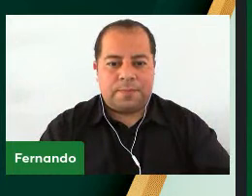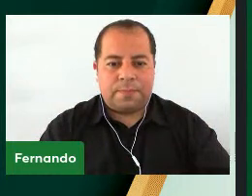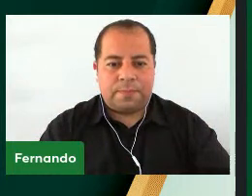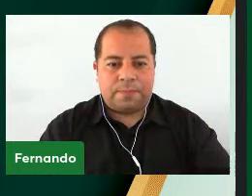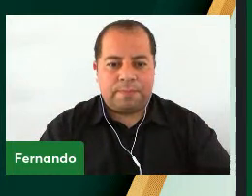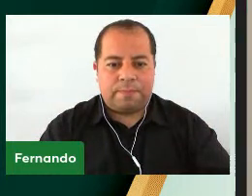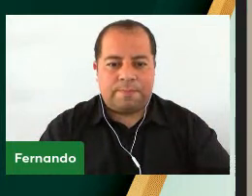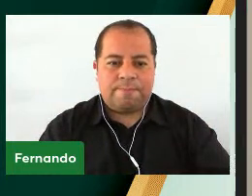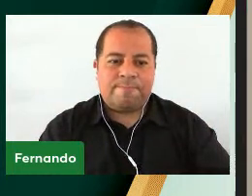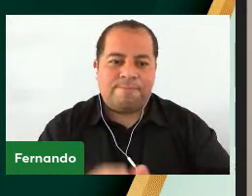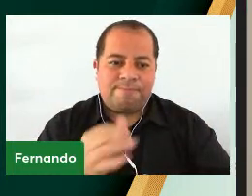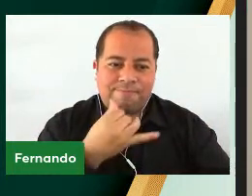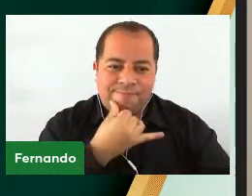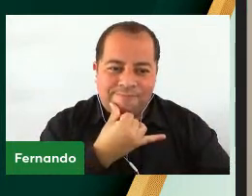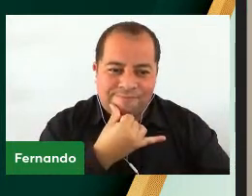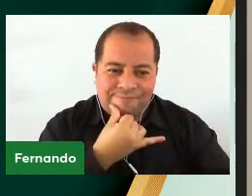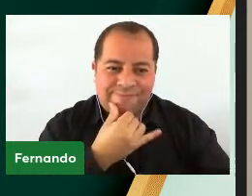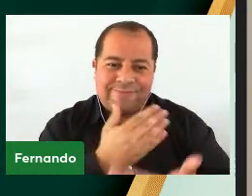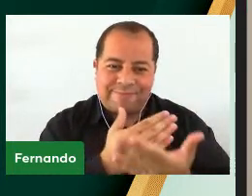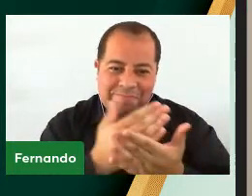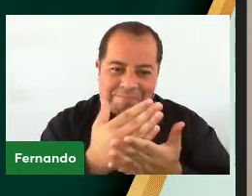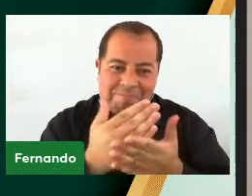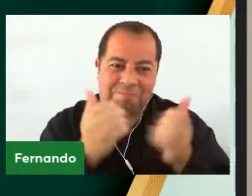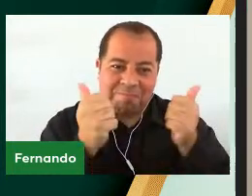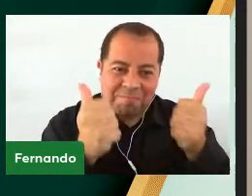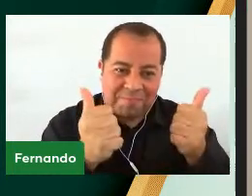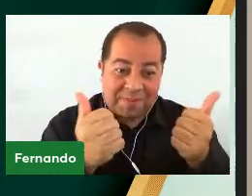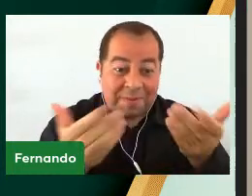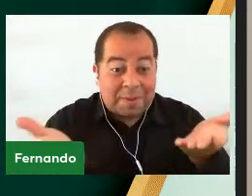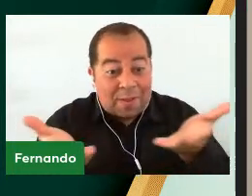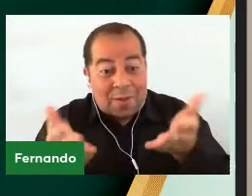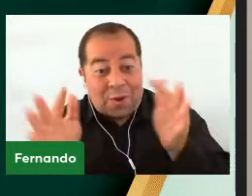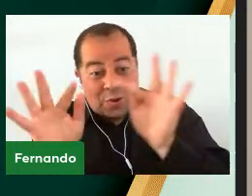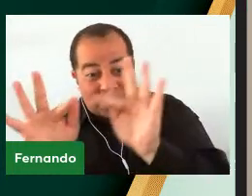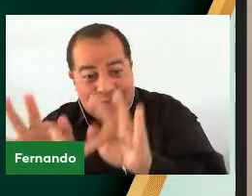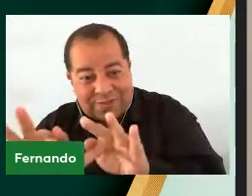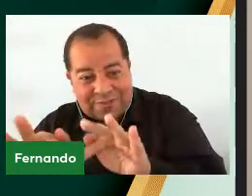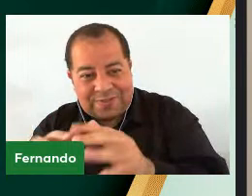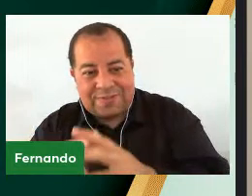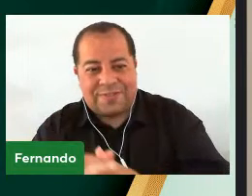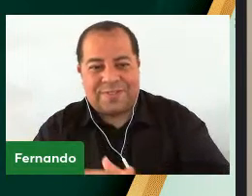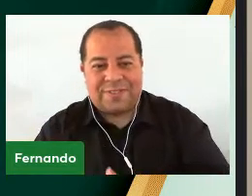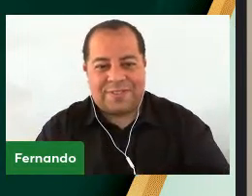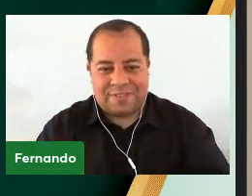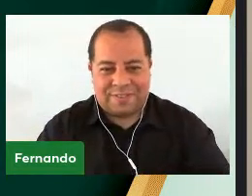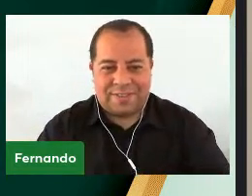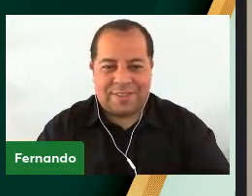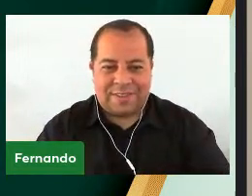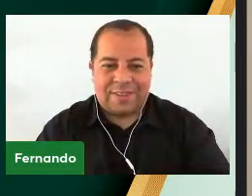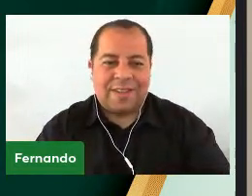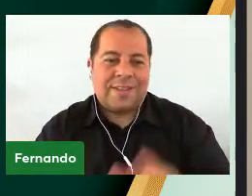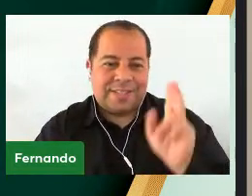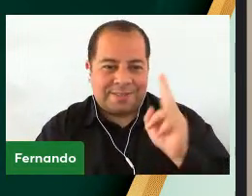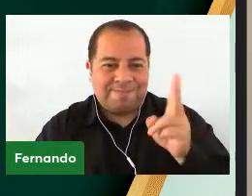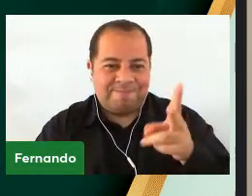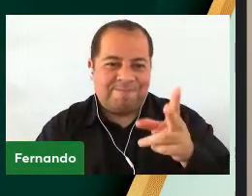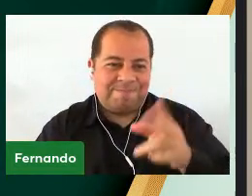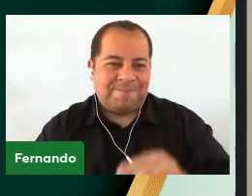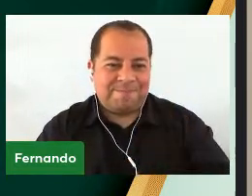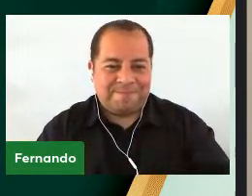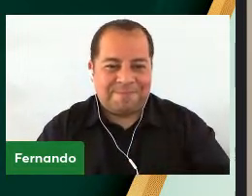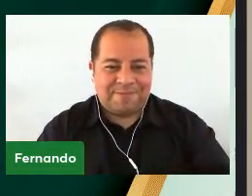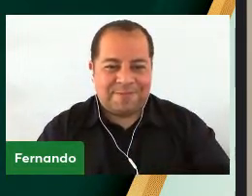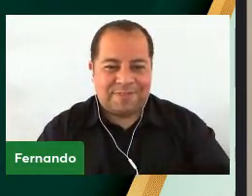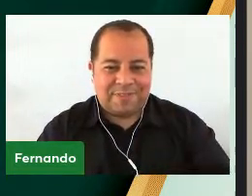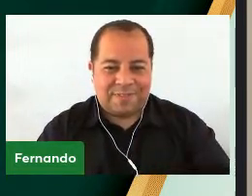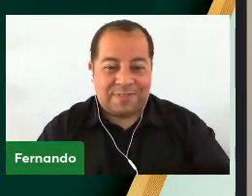Infelizmente Todo bom início Tenho O fim Né Michel Sempre temos fim Né Fabiane Ou